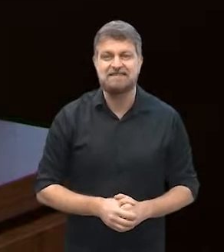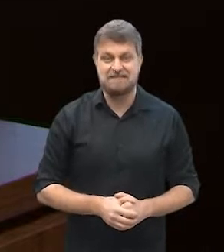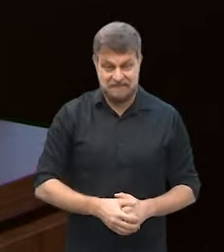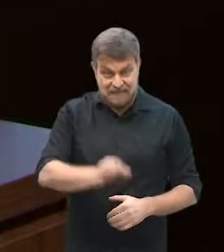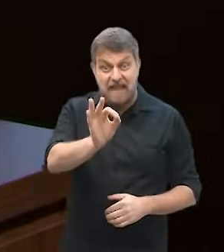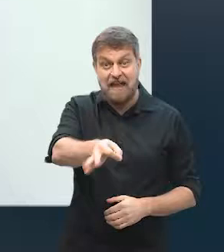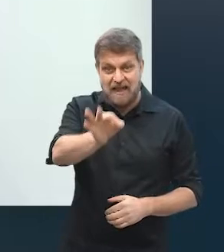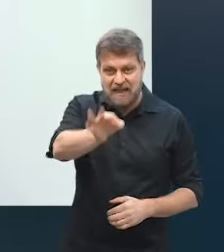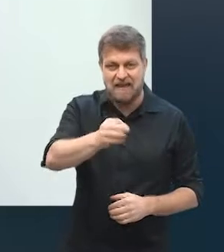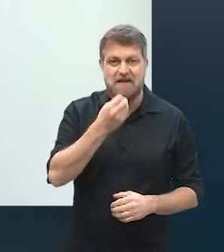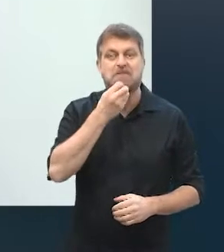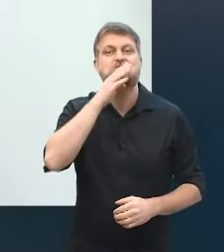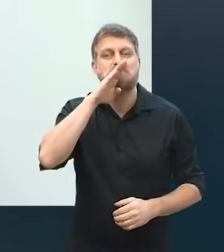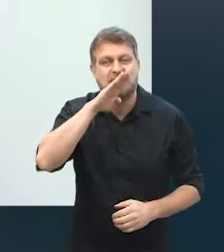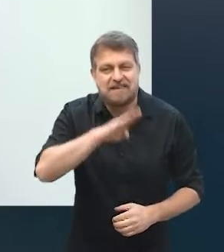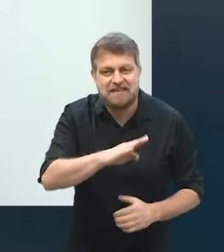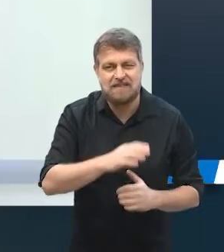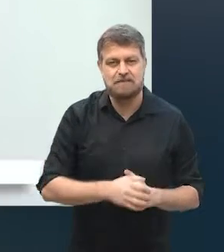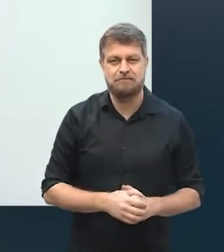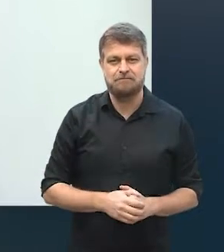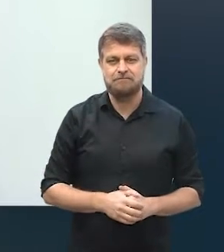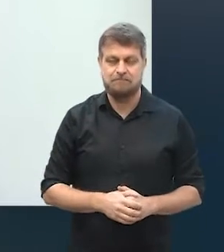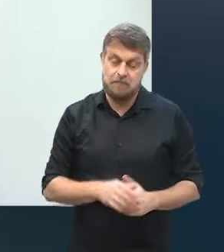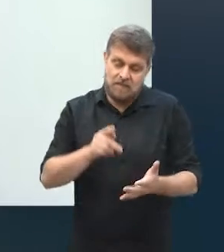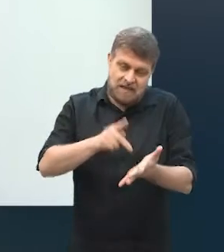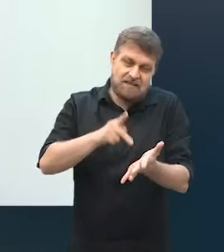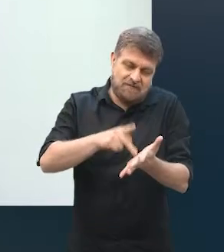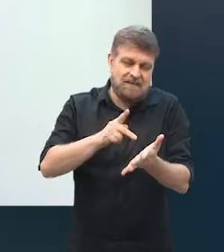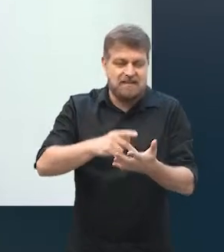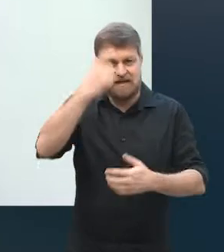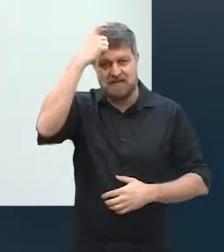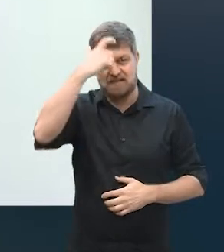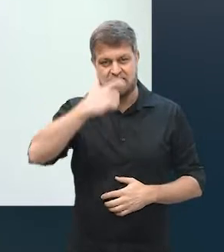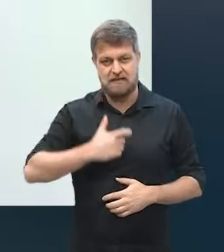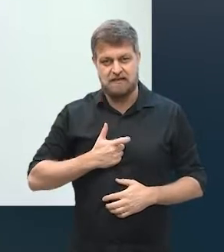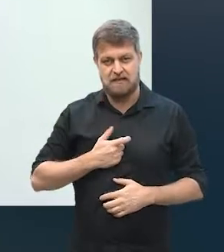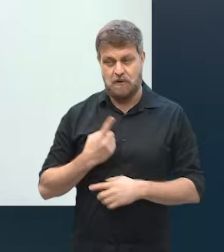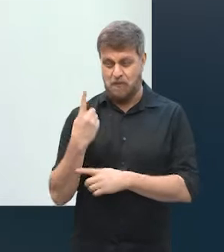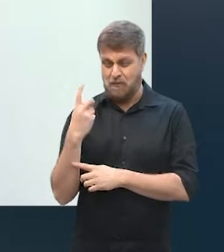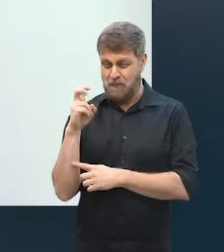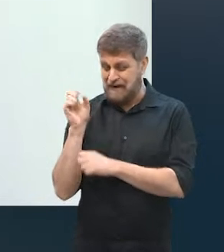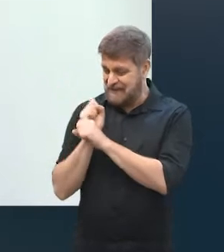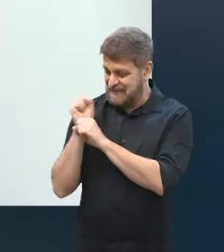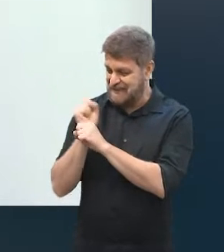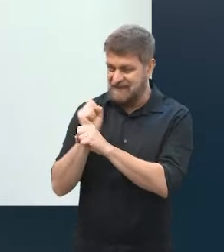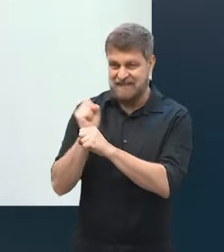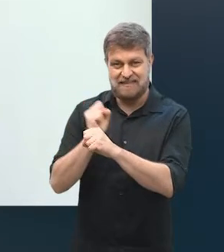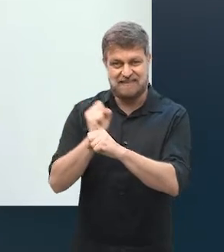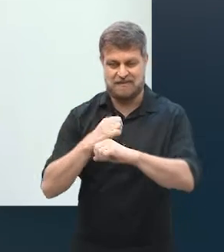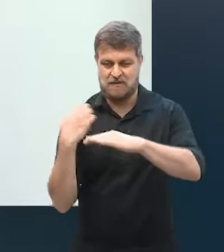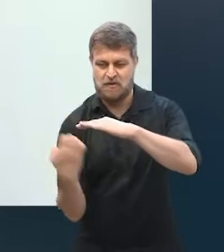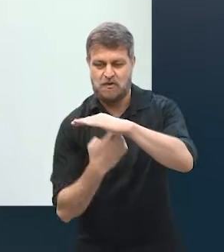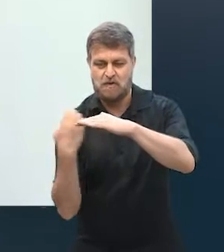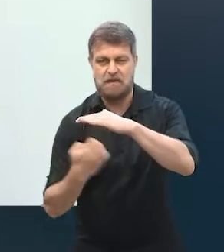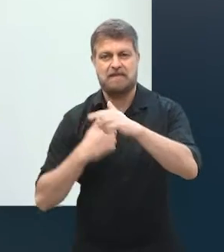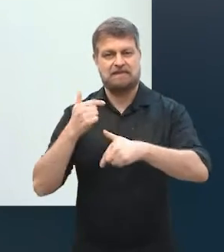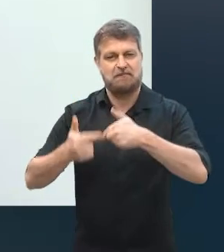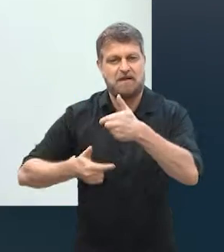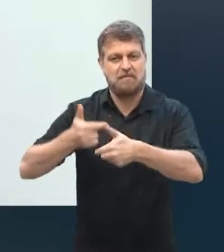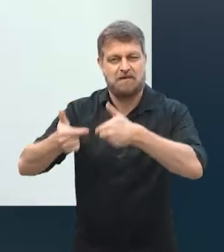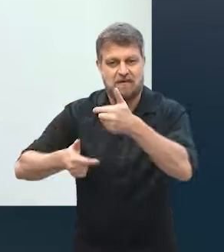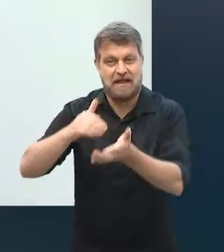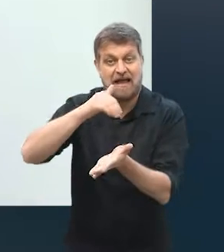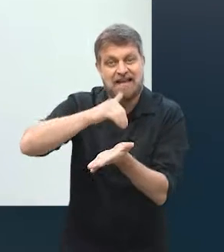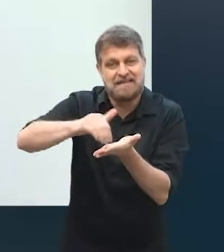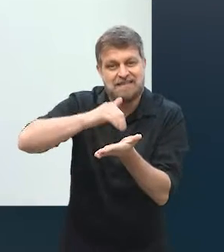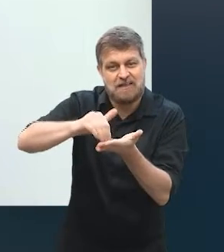É isso mesmo, boa tarde. Na verdade, eu permaneci 15 anos numa empresa corporativa, um